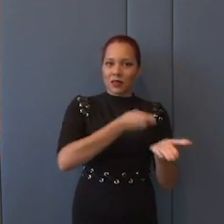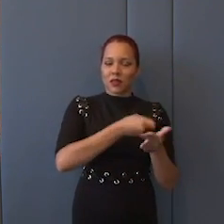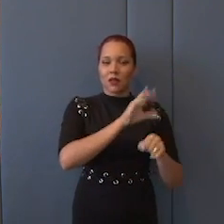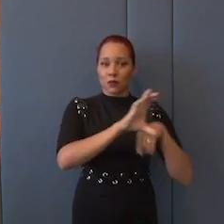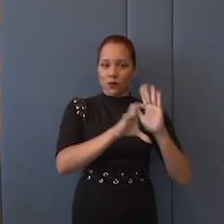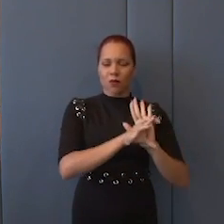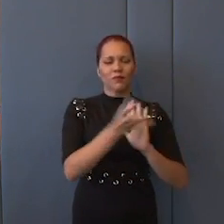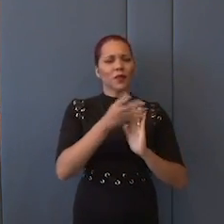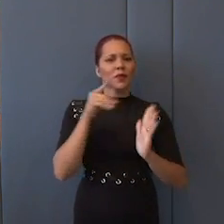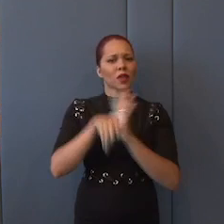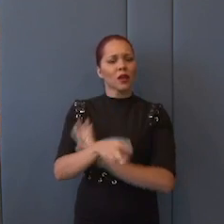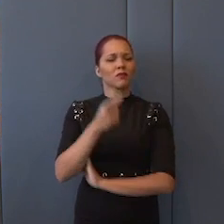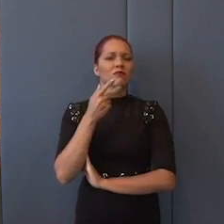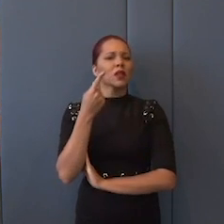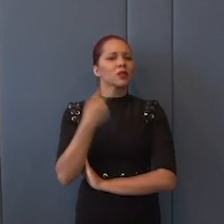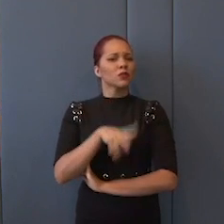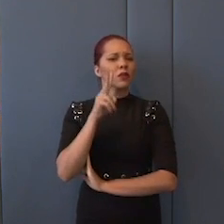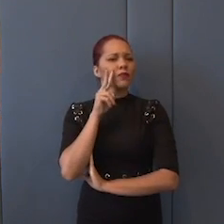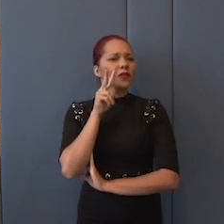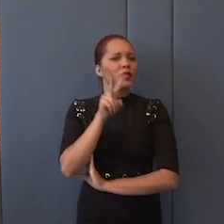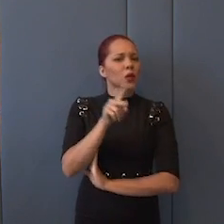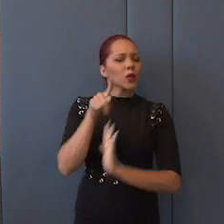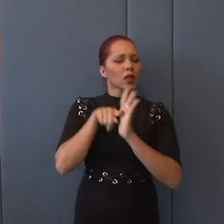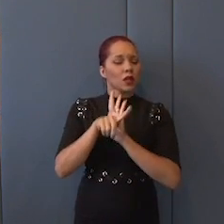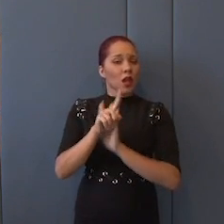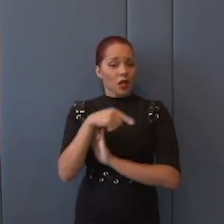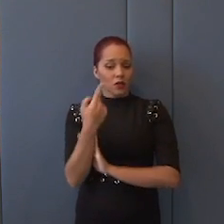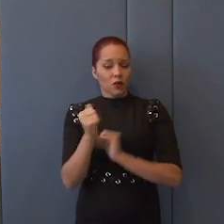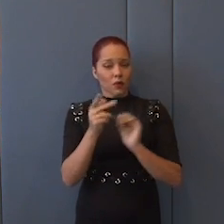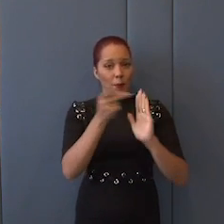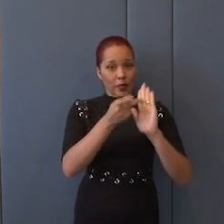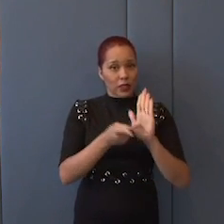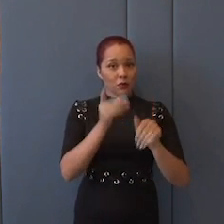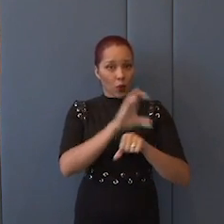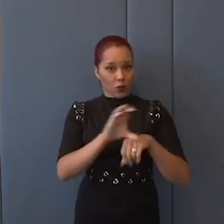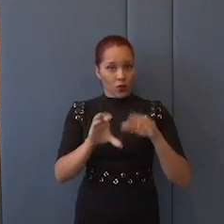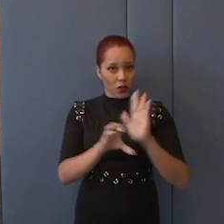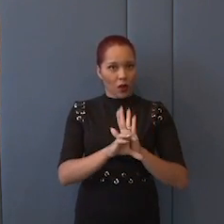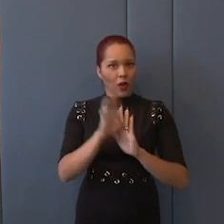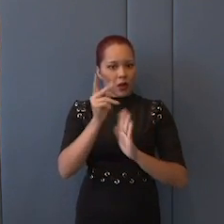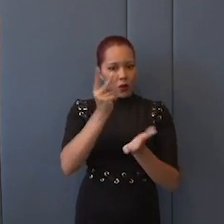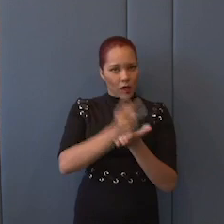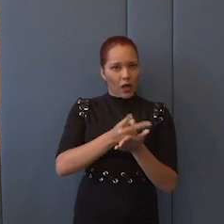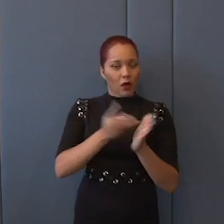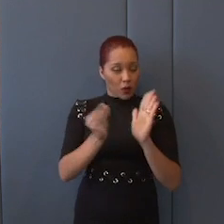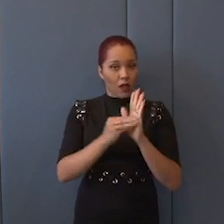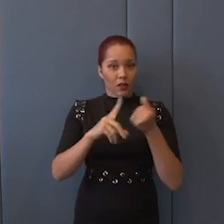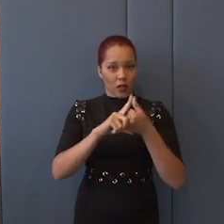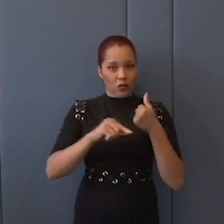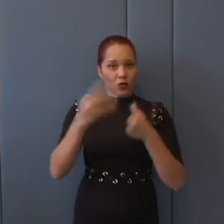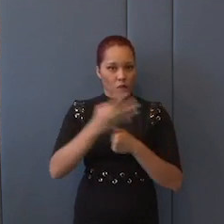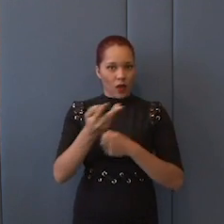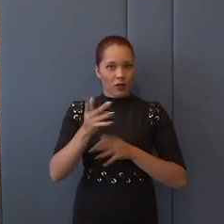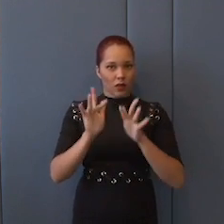Então, queria perguntar se, na sua visão, a gente pode considerar que os princípios constitucionais consagrados no artigo 4º das relações